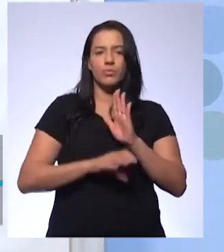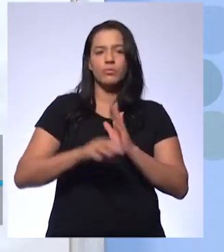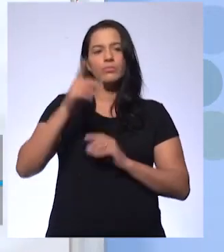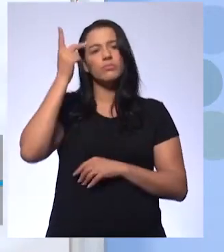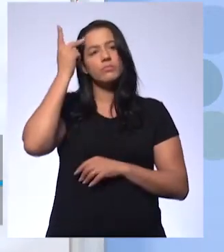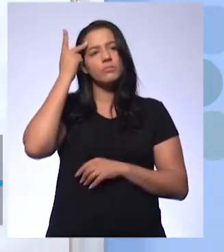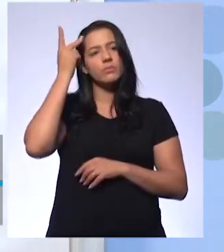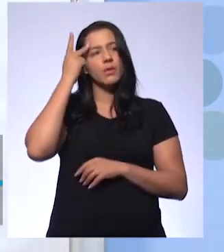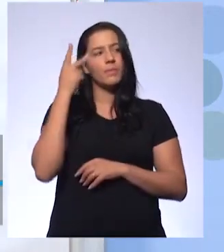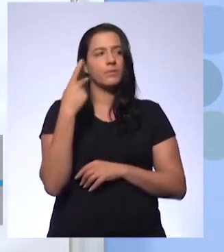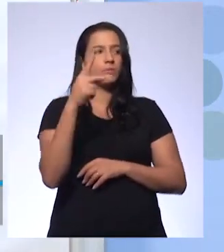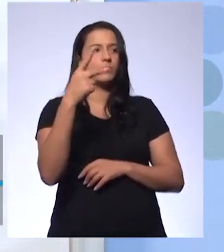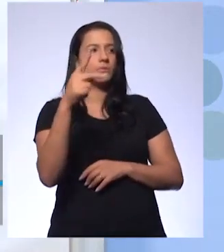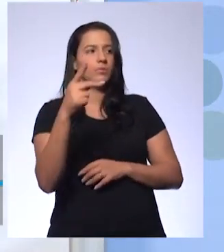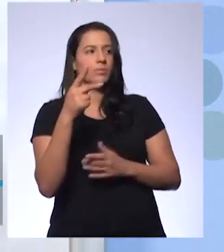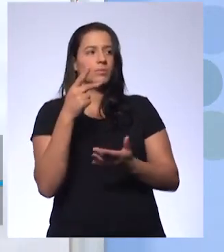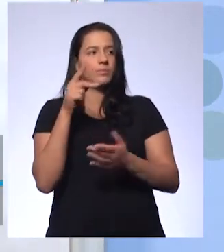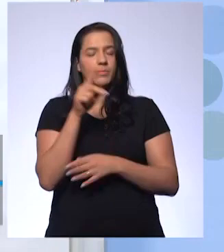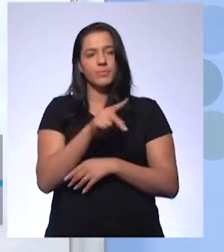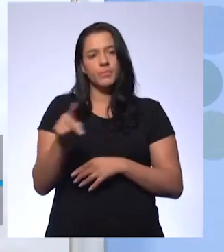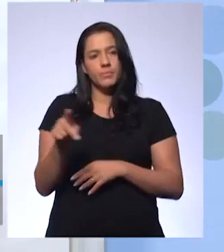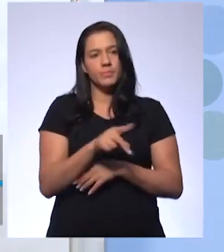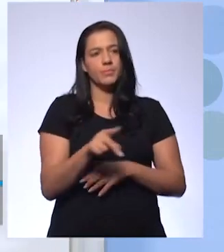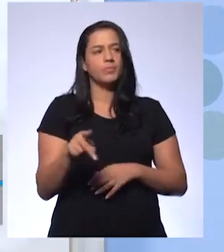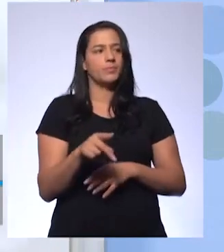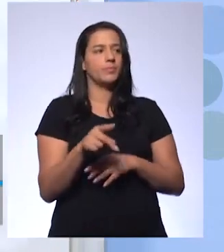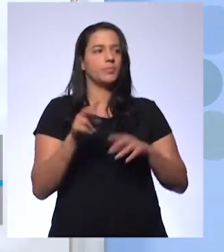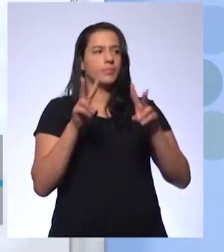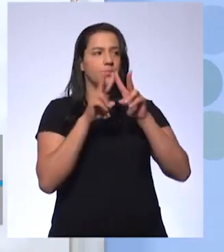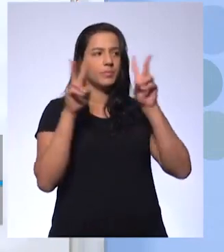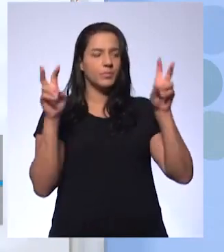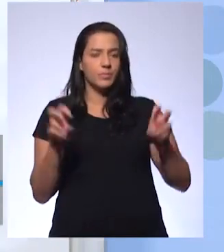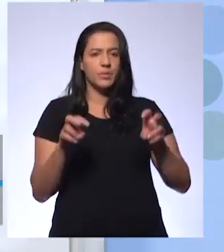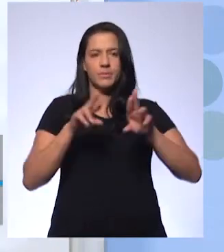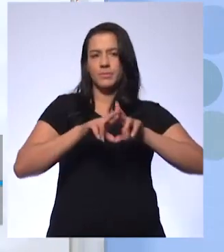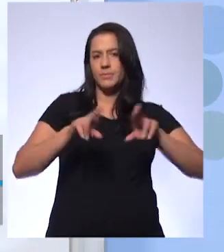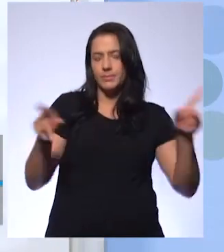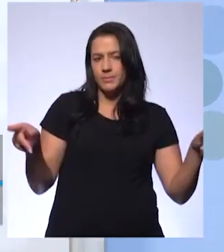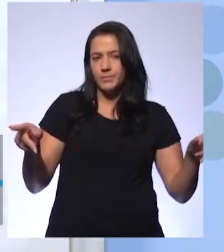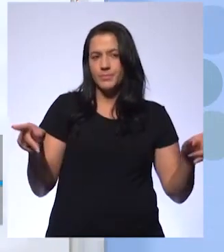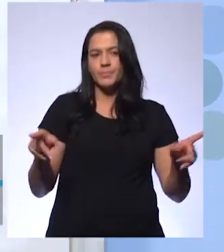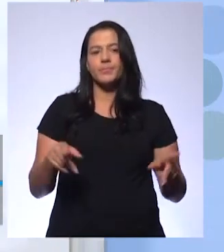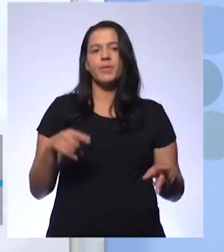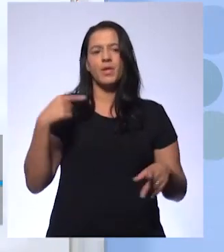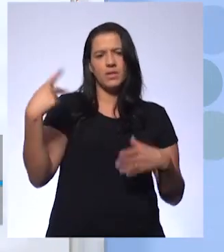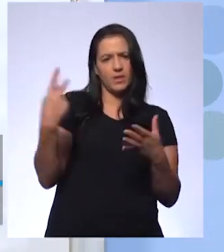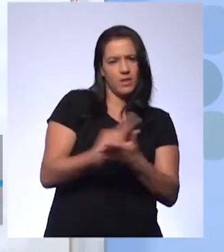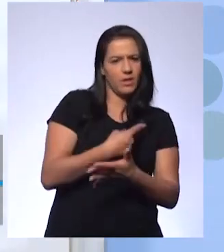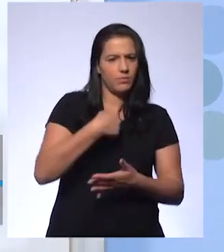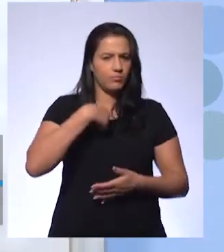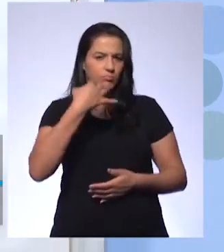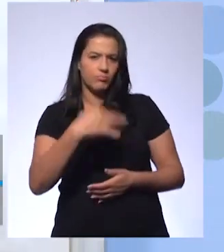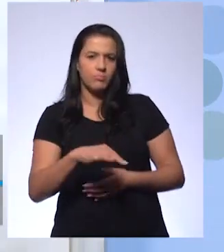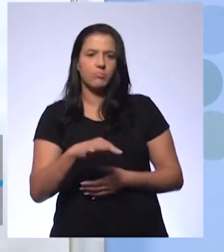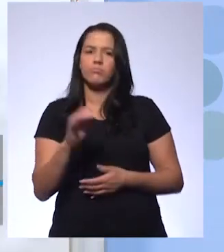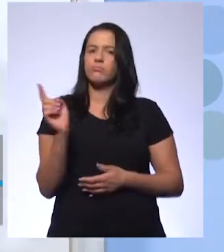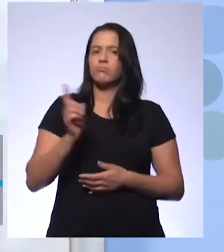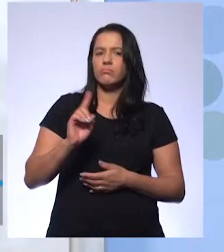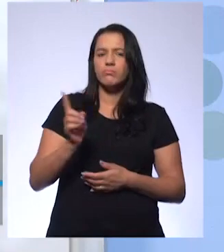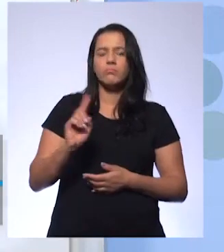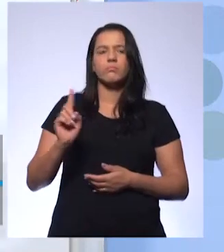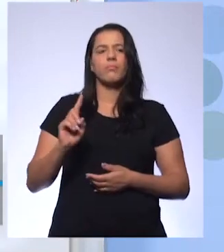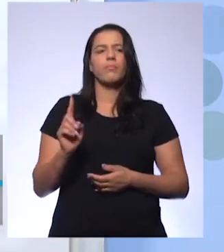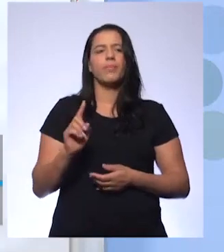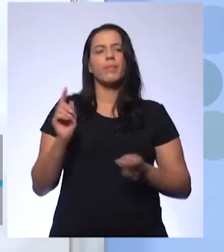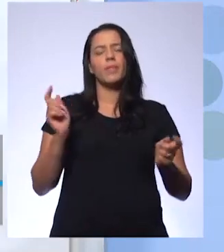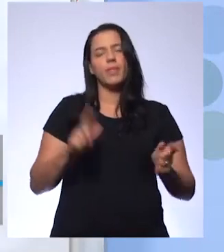De repente, o seu professor, o mesmo assunto, ele pensou uma aula totalmente diferente. Ele está errado e eu estou certo? Claro que não. A gente pode